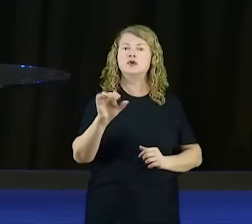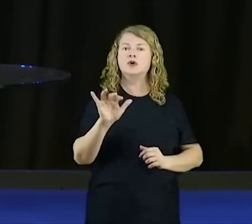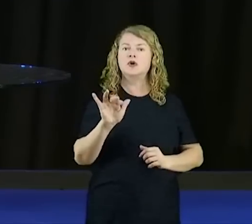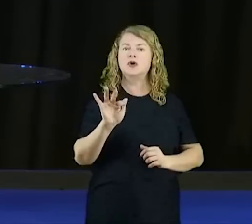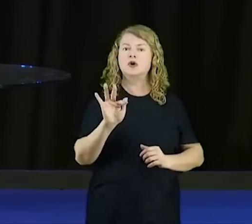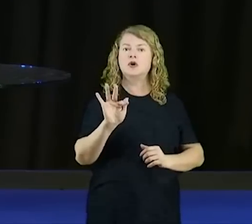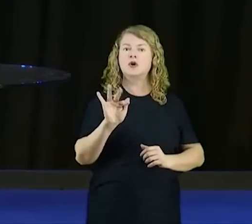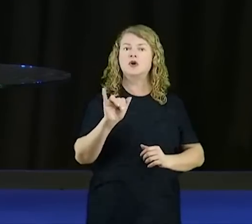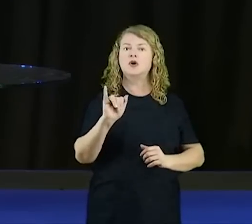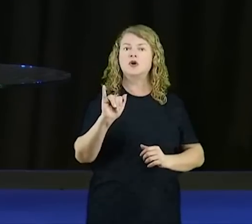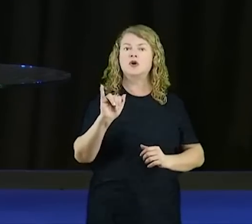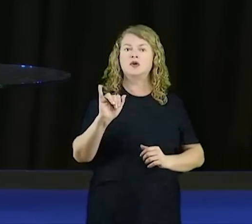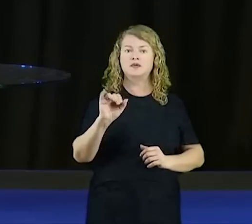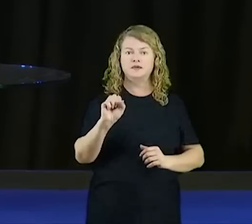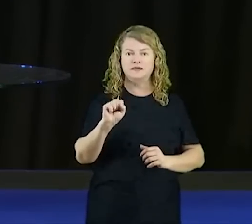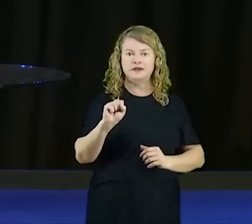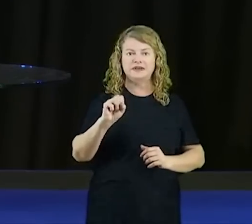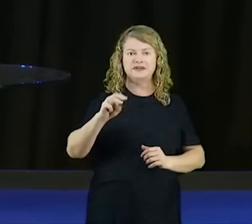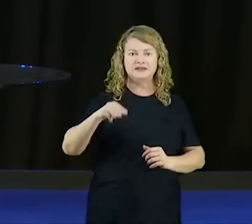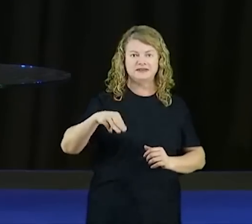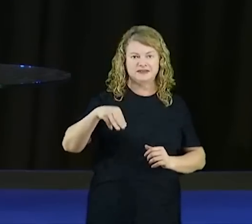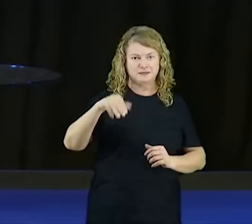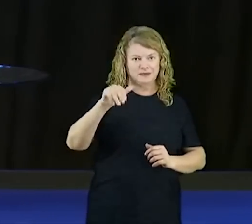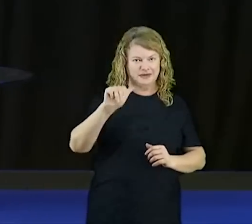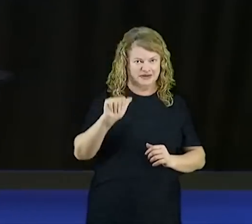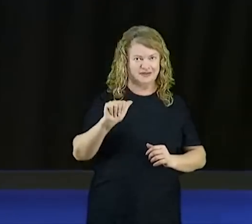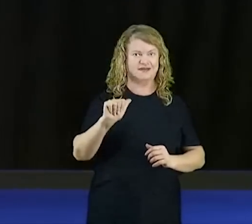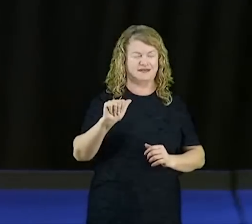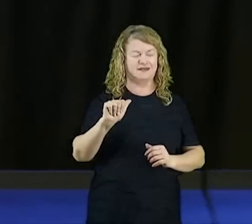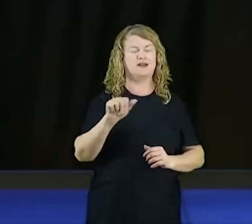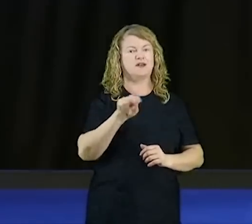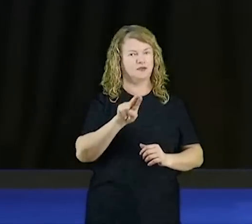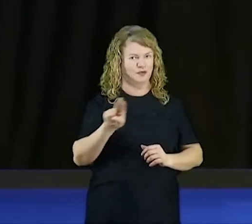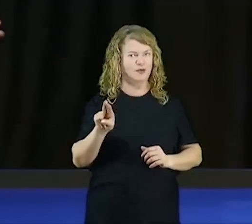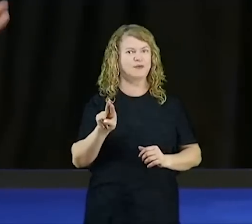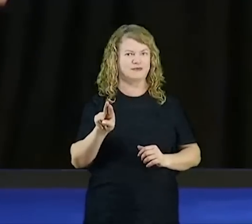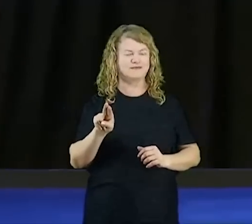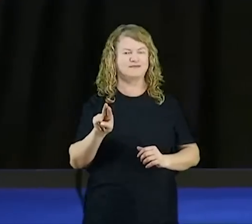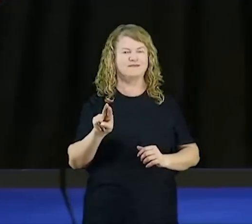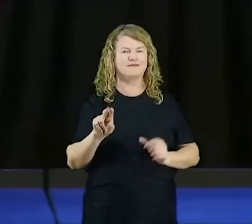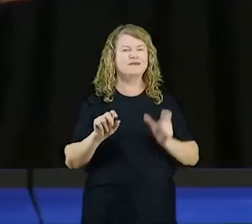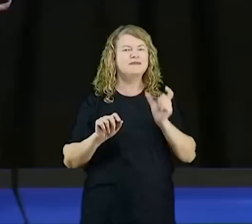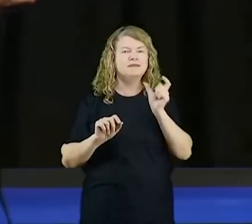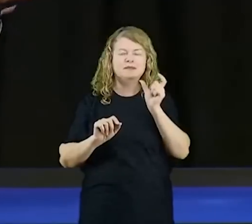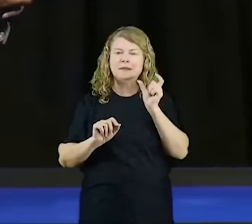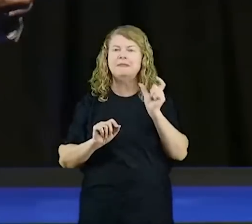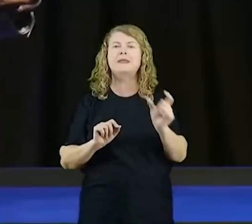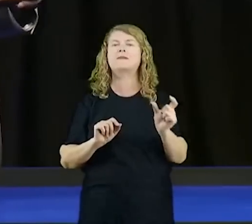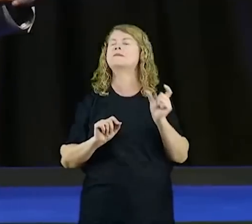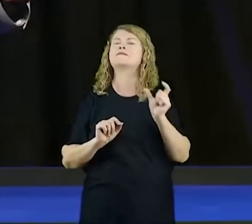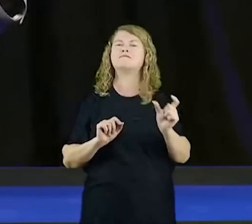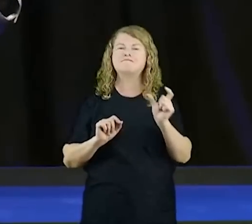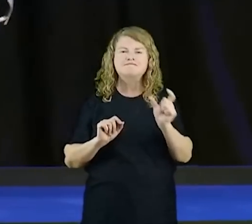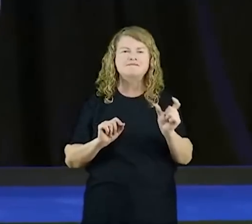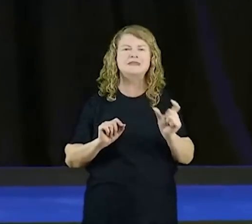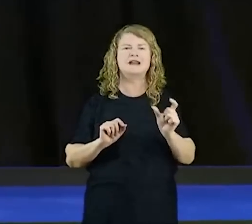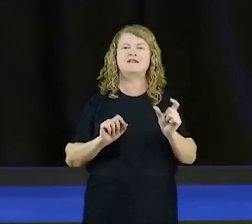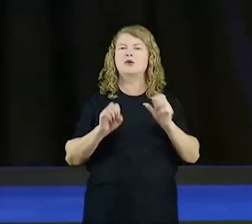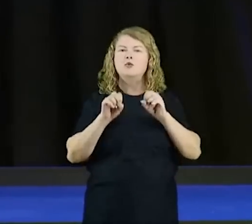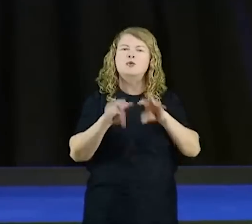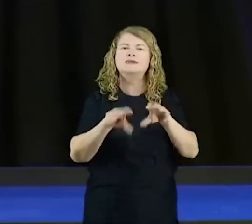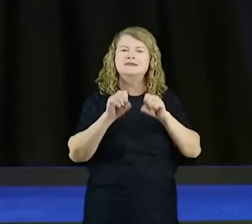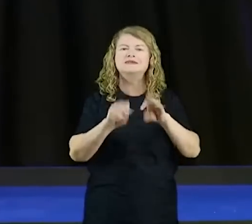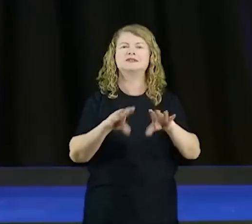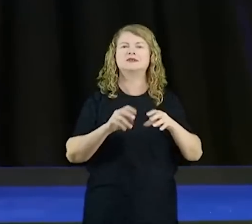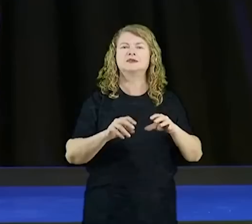é uma palavra muito bem, muito aveludada, muito construída, é um ensino